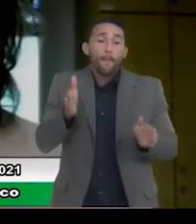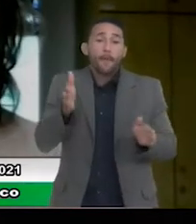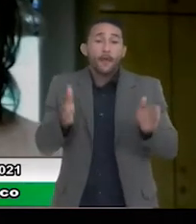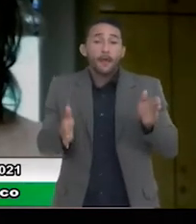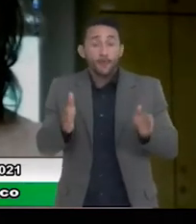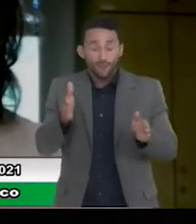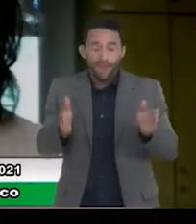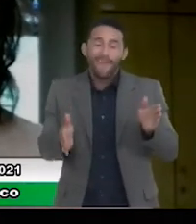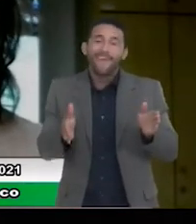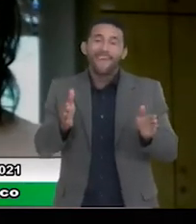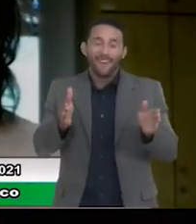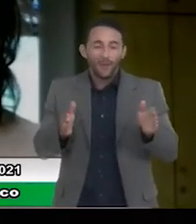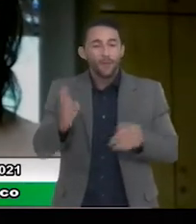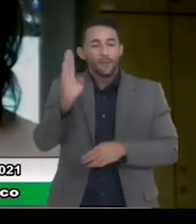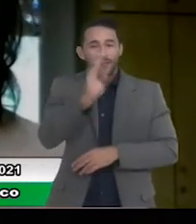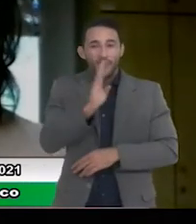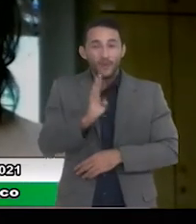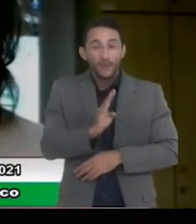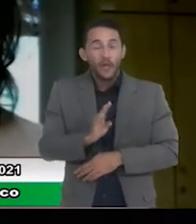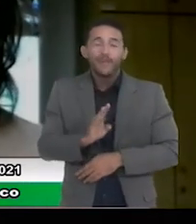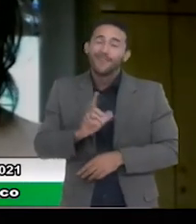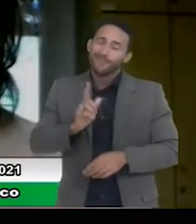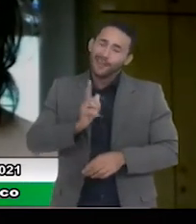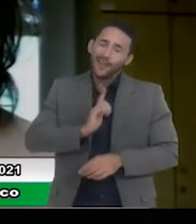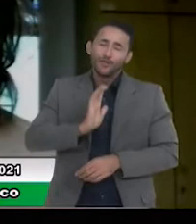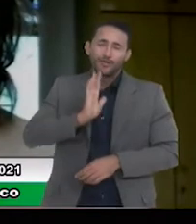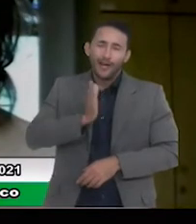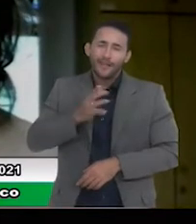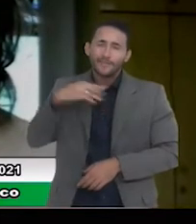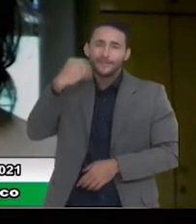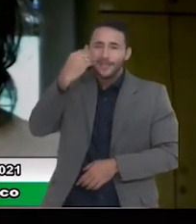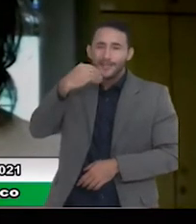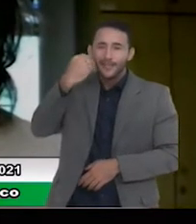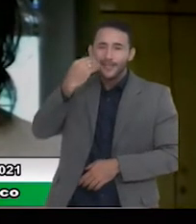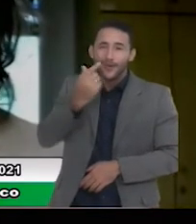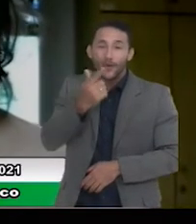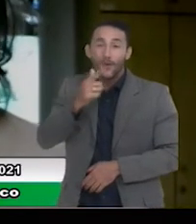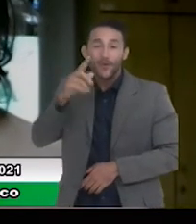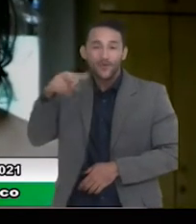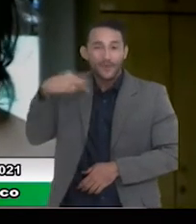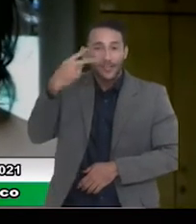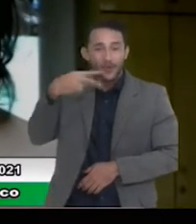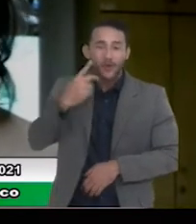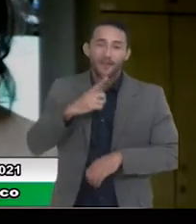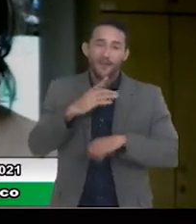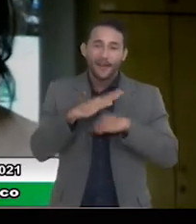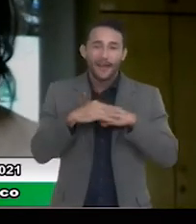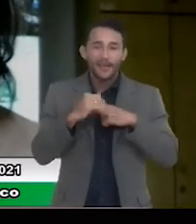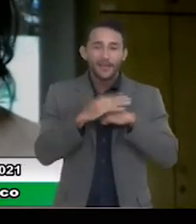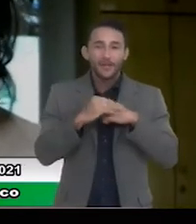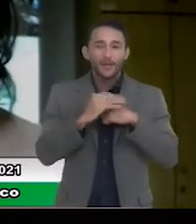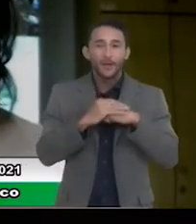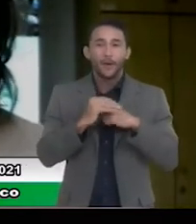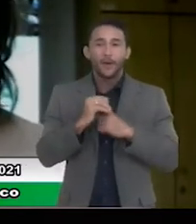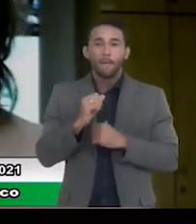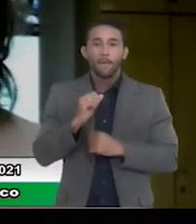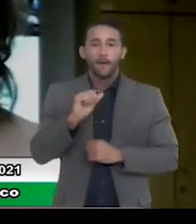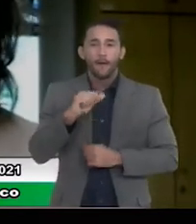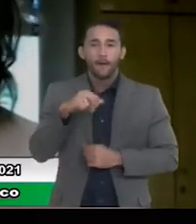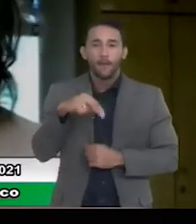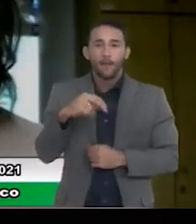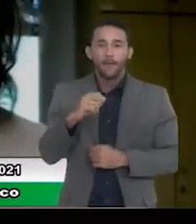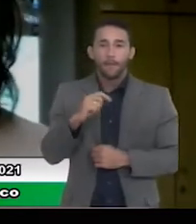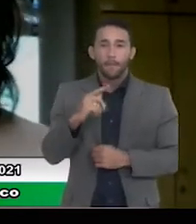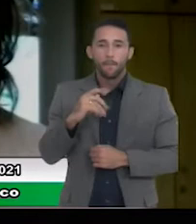vereadores de velha guarda, vamos dizer assim, com todo respeito e carinho que eu tenho, Ana Paula, Batista, Délvio,